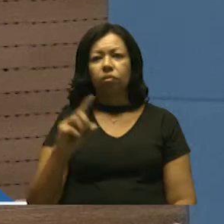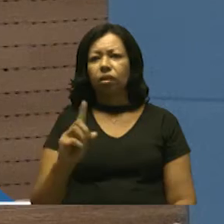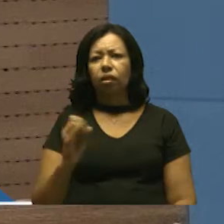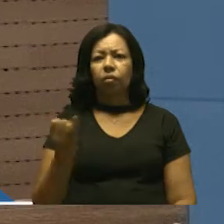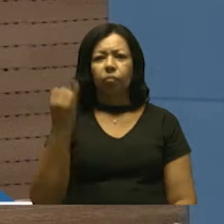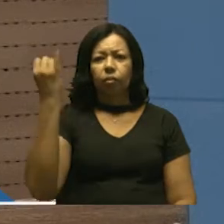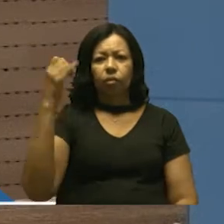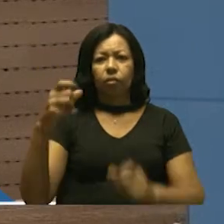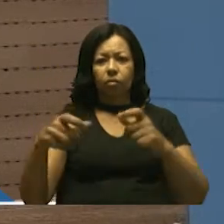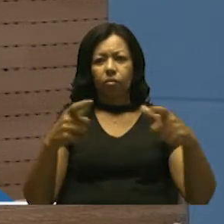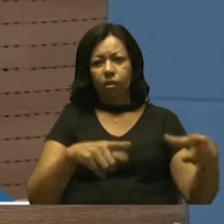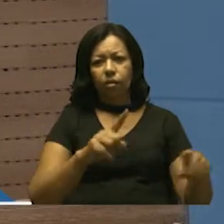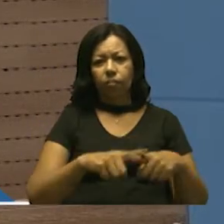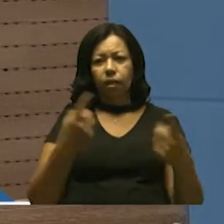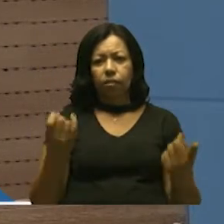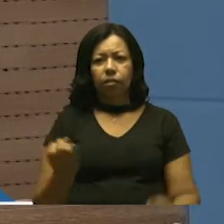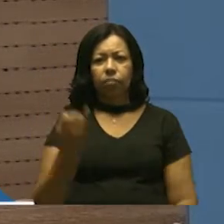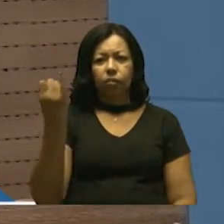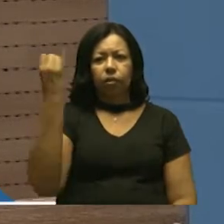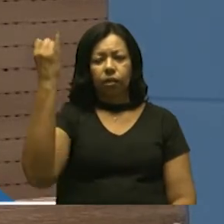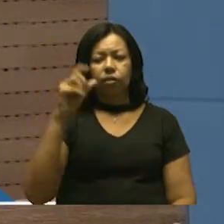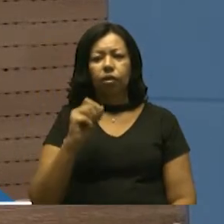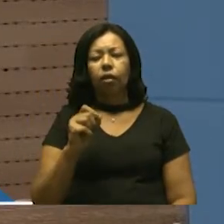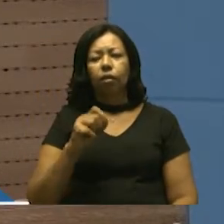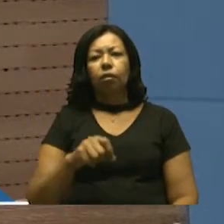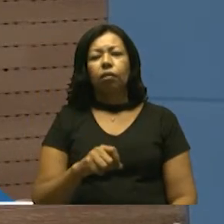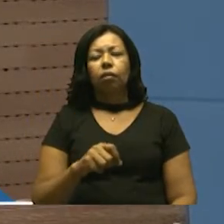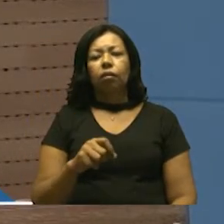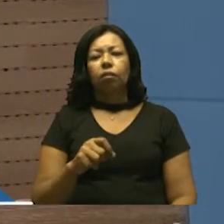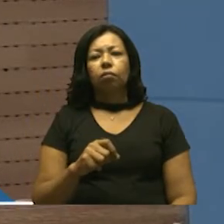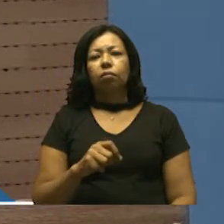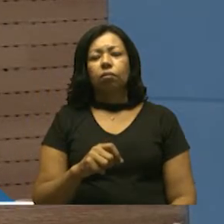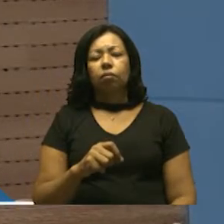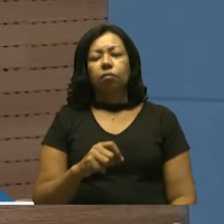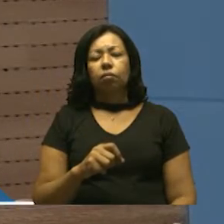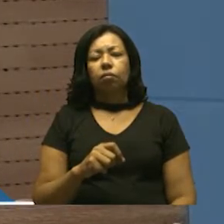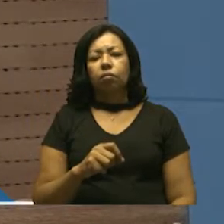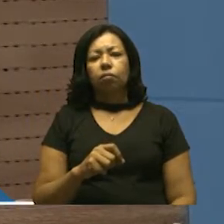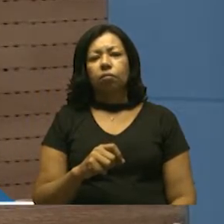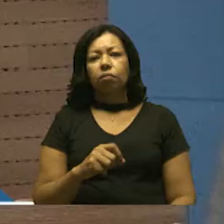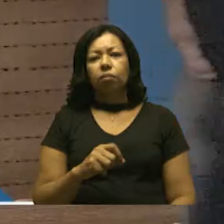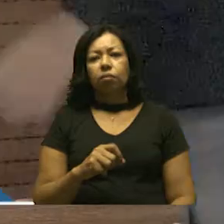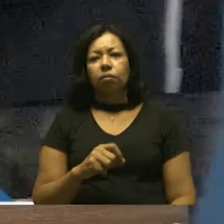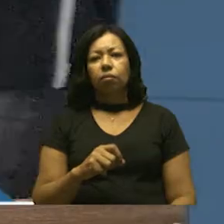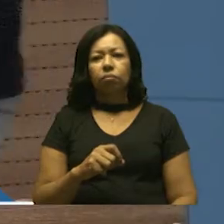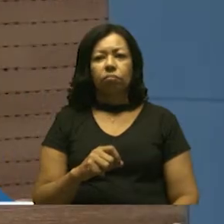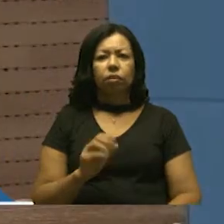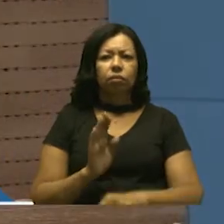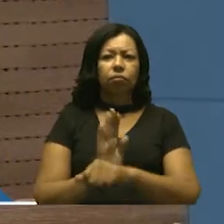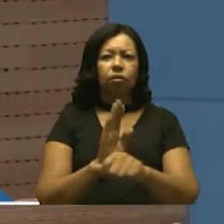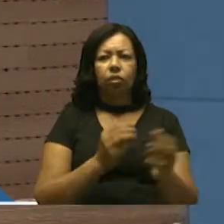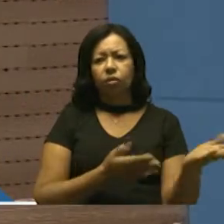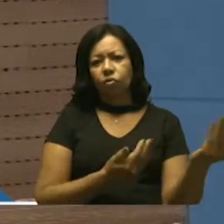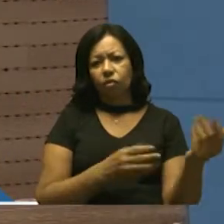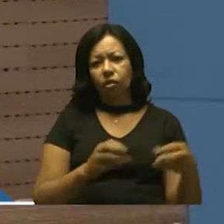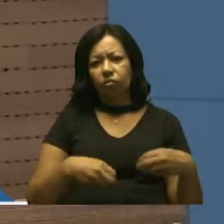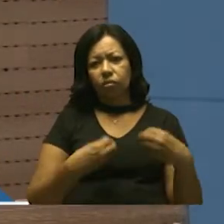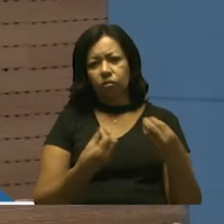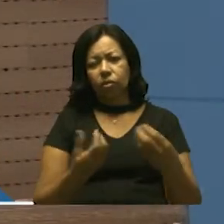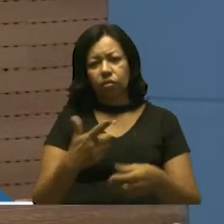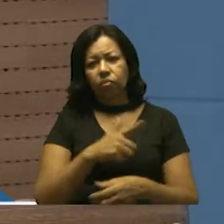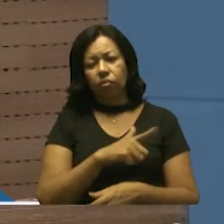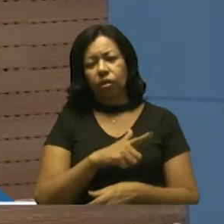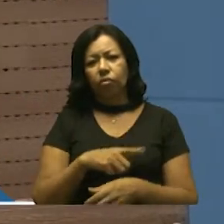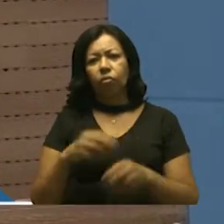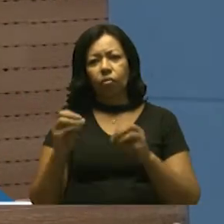O importante é tirar a juventude da ociosidade e dos maus